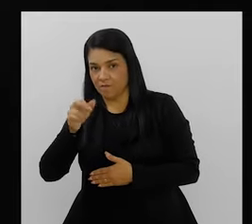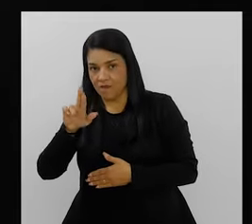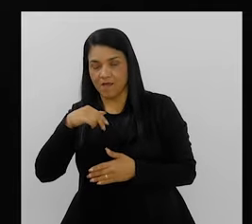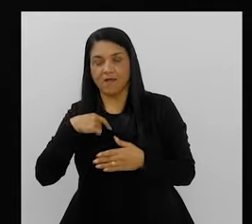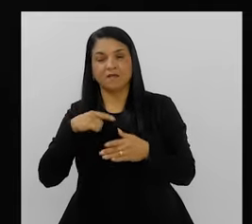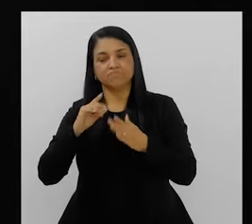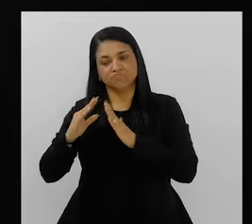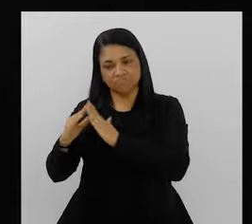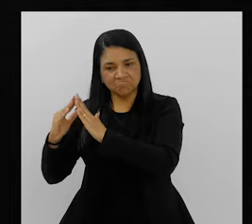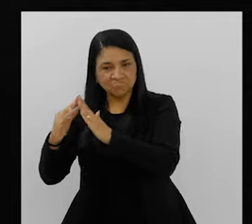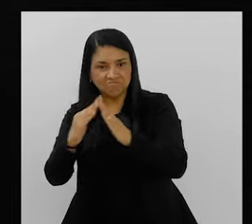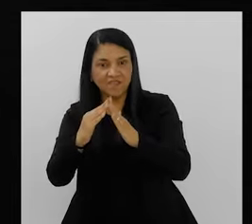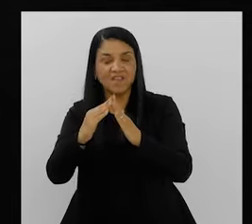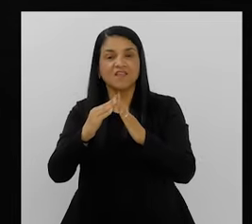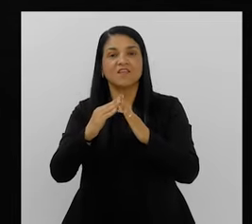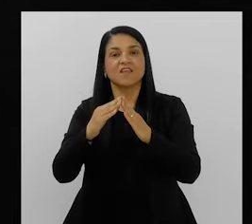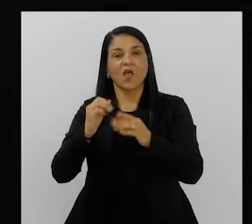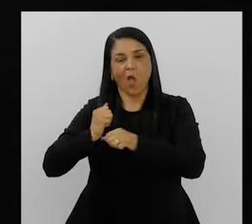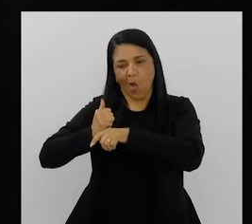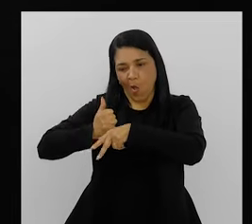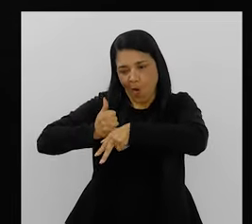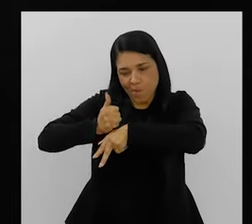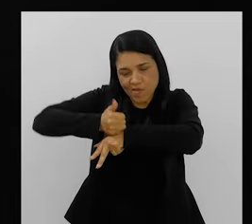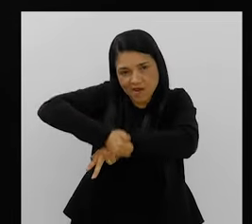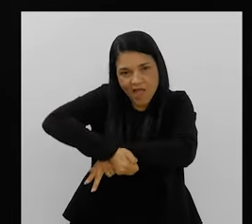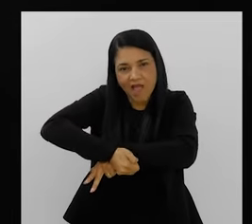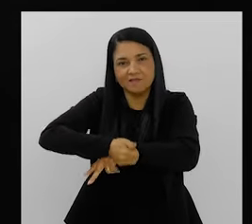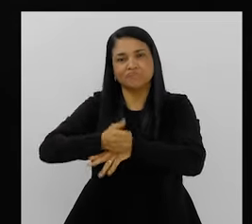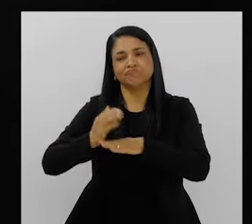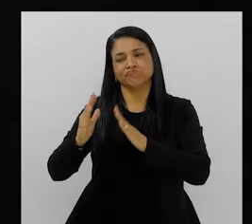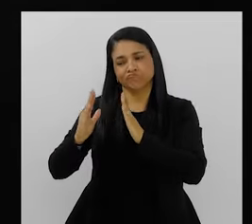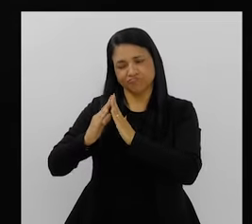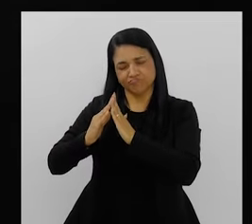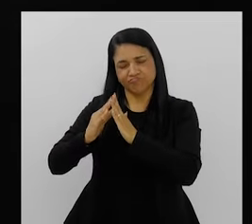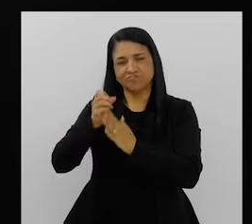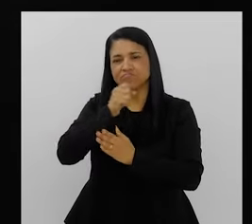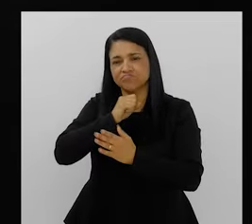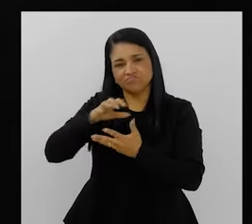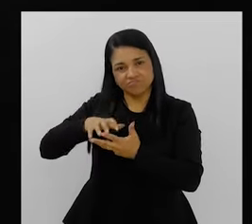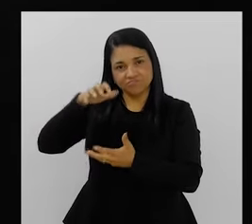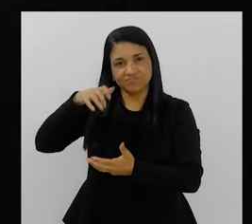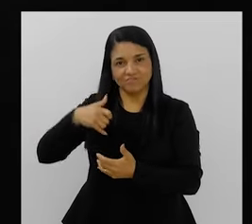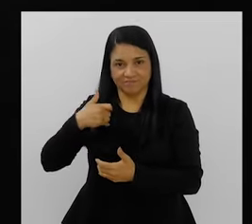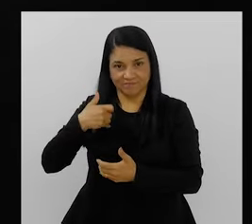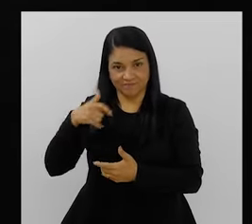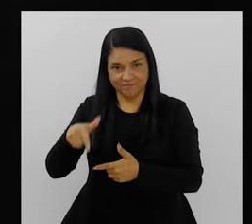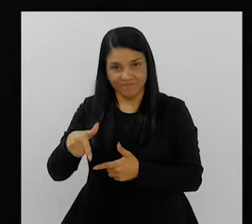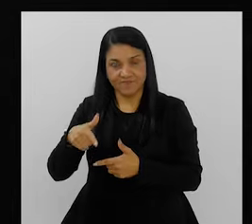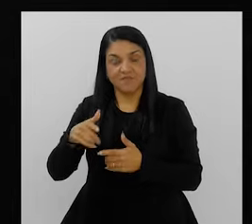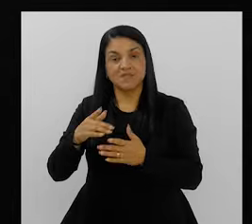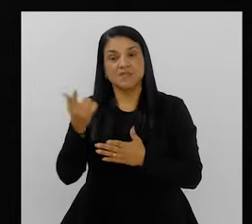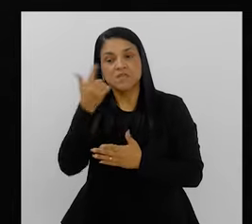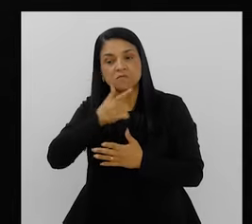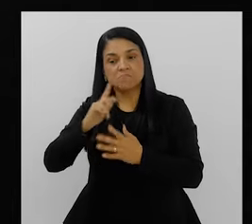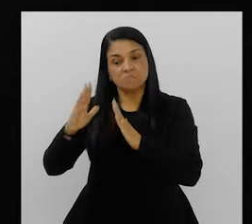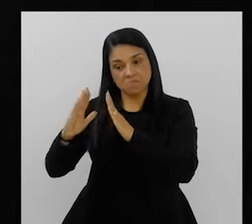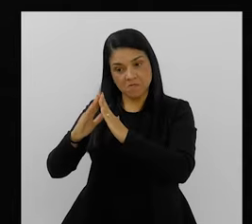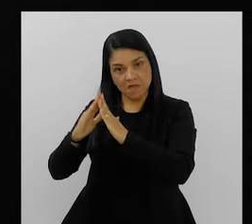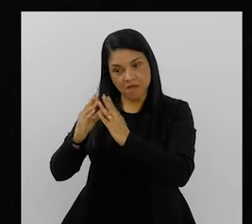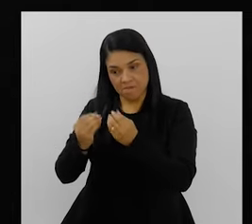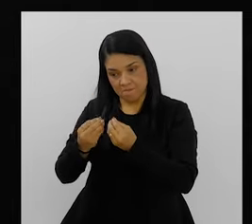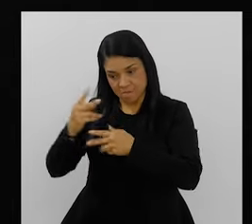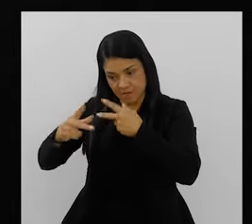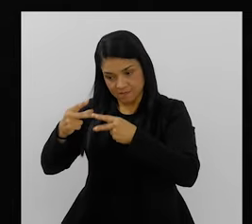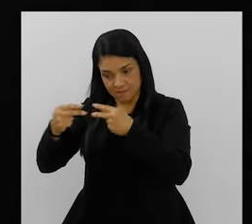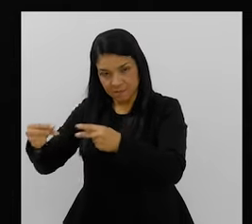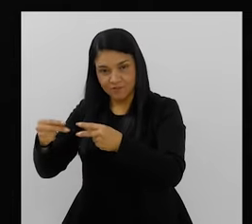tem a Vila Operária. Os moradores mais antigos da Vila Operária ganhavam uma casa, que são aquelas casas ali em volta do Salgueiro.